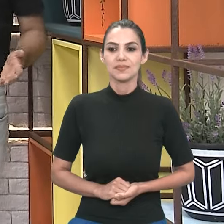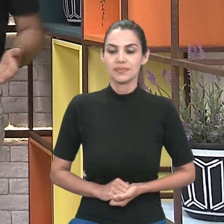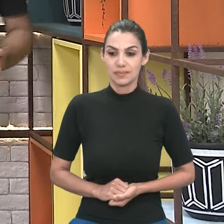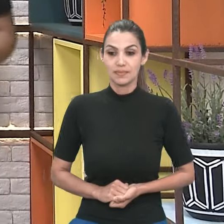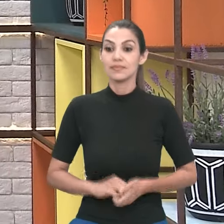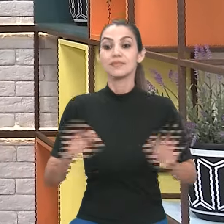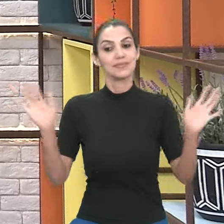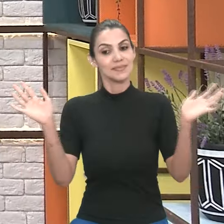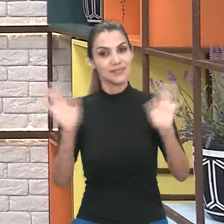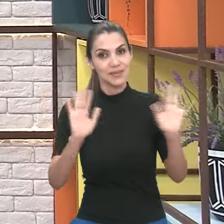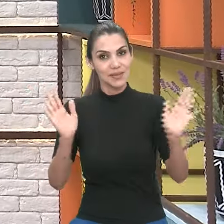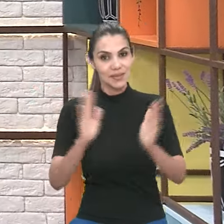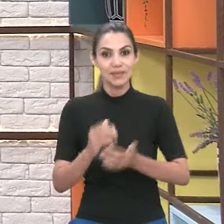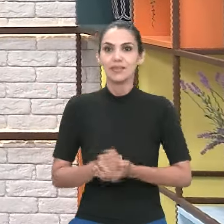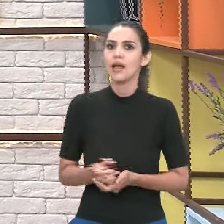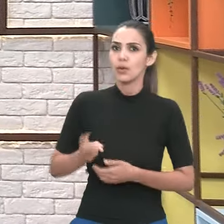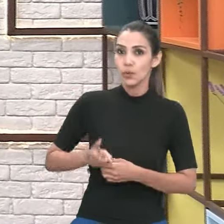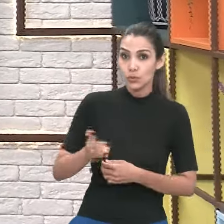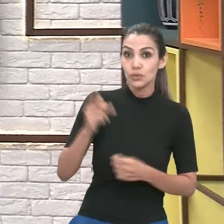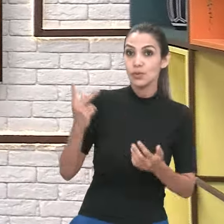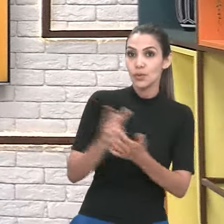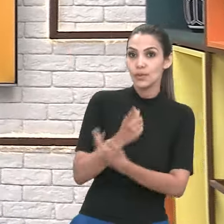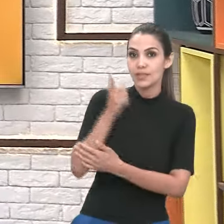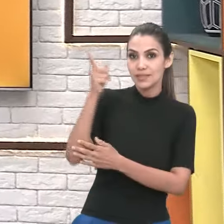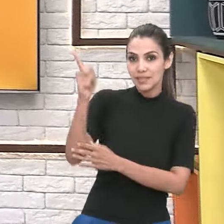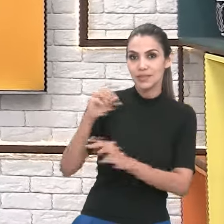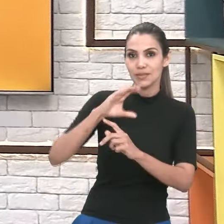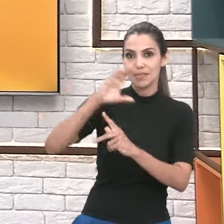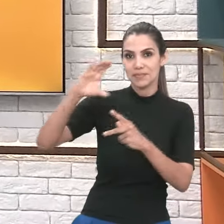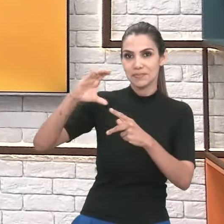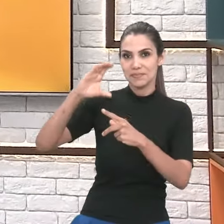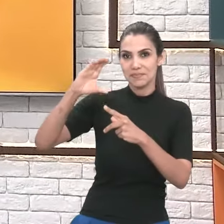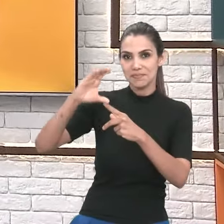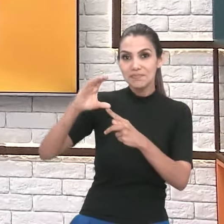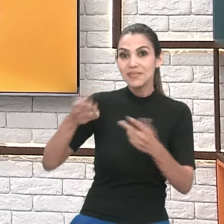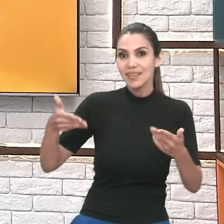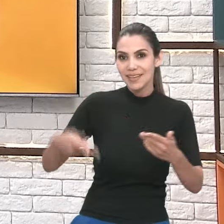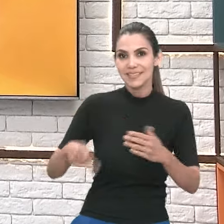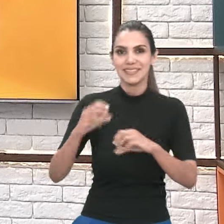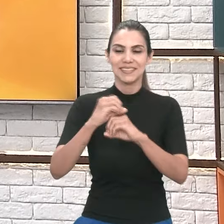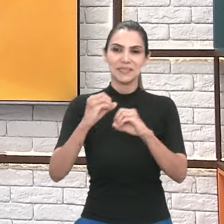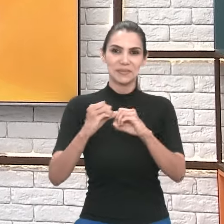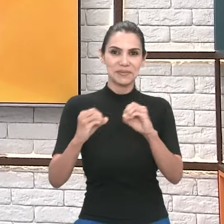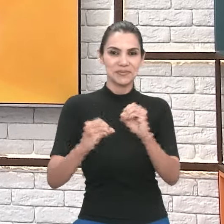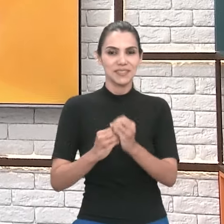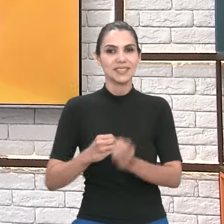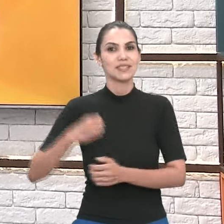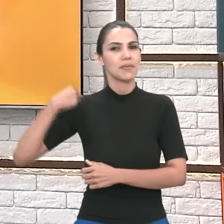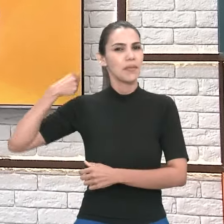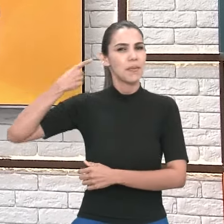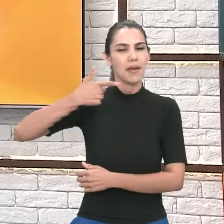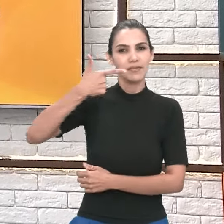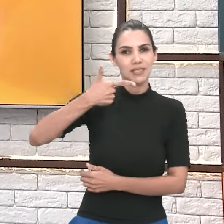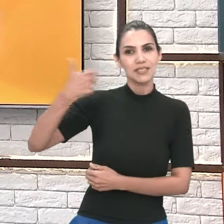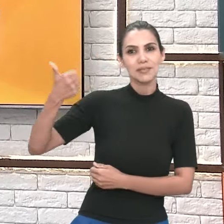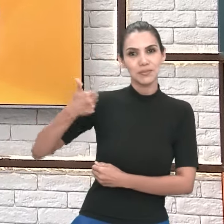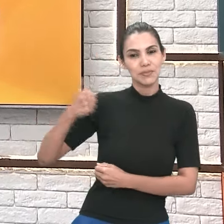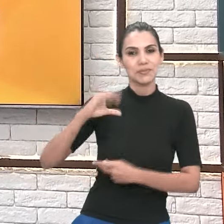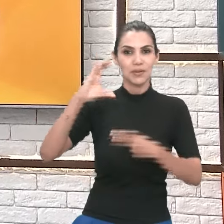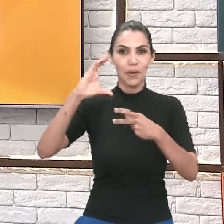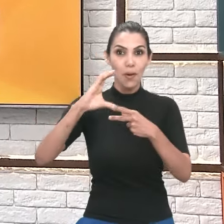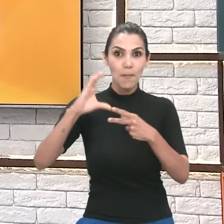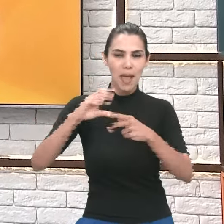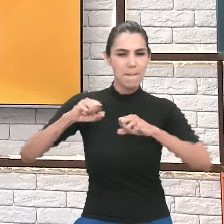Oi, pessoal! Continua rolando o Congresso de Pesquisa, Ensino e Extensão da UFG, o 21º Compex, que está